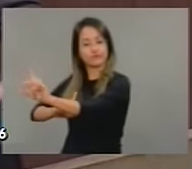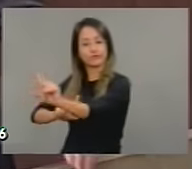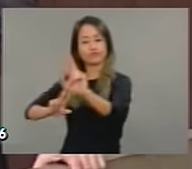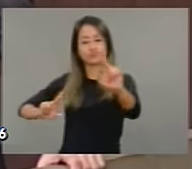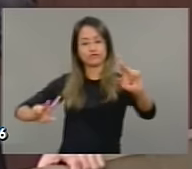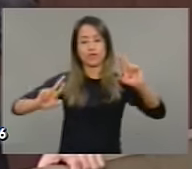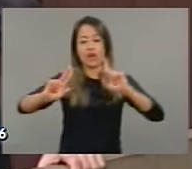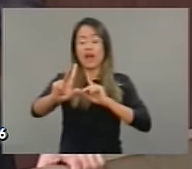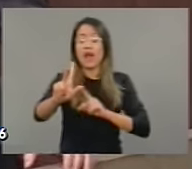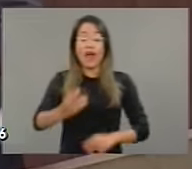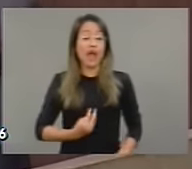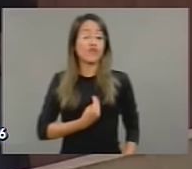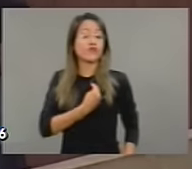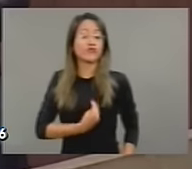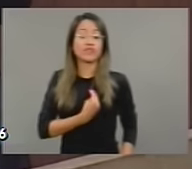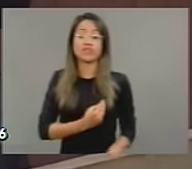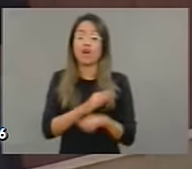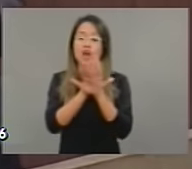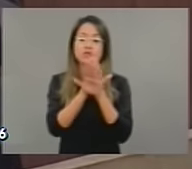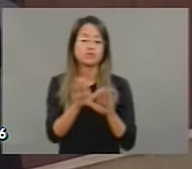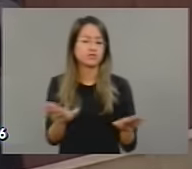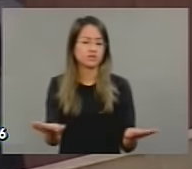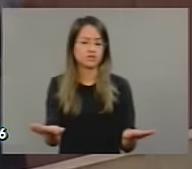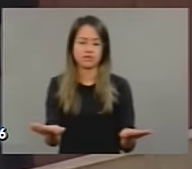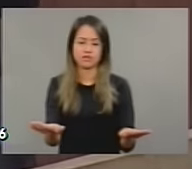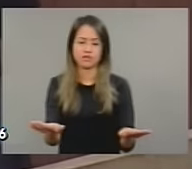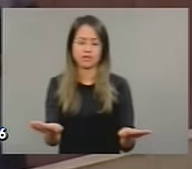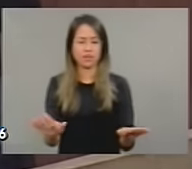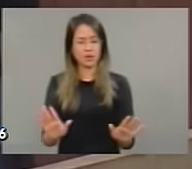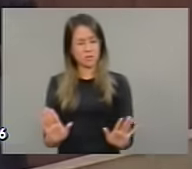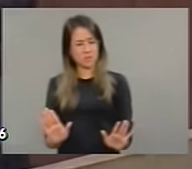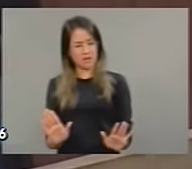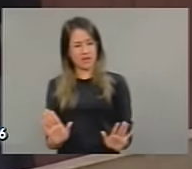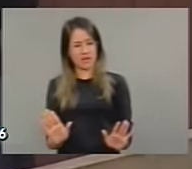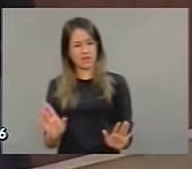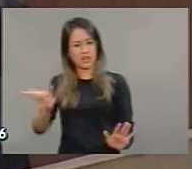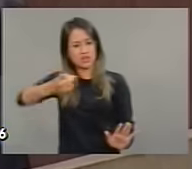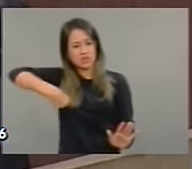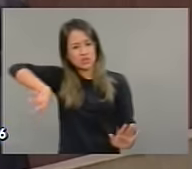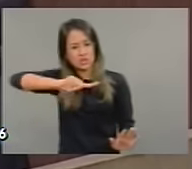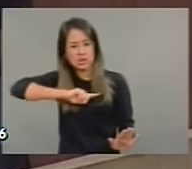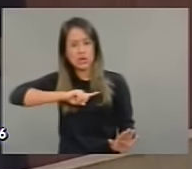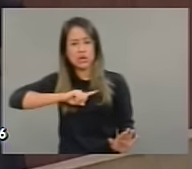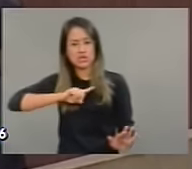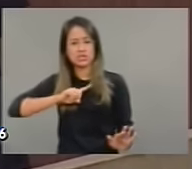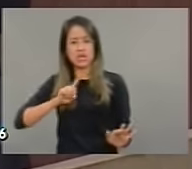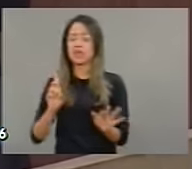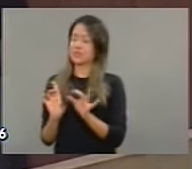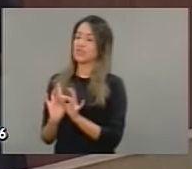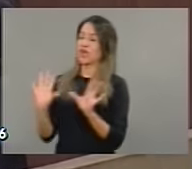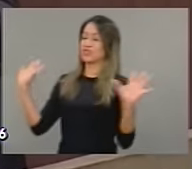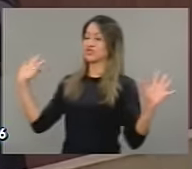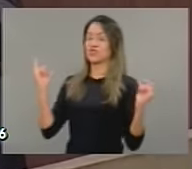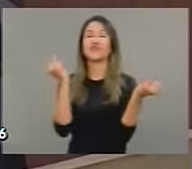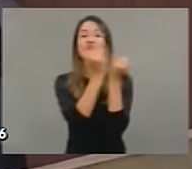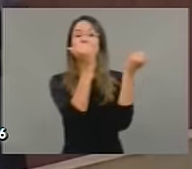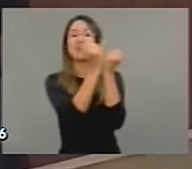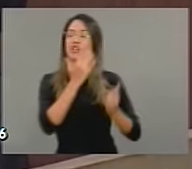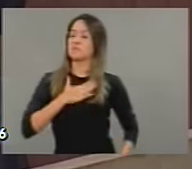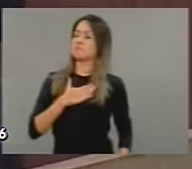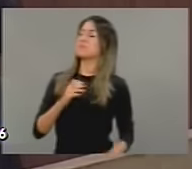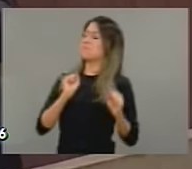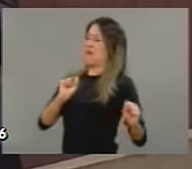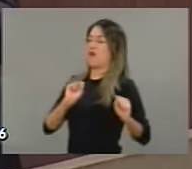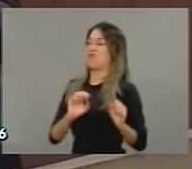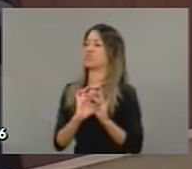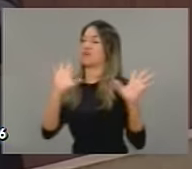vida. Agora, nós não podemos permitir prosperar a infâmia, a